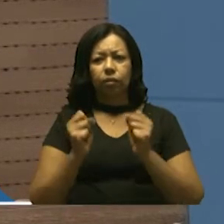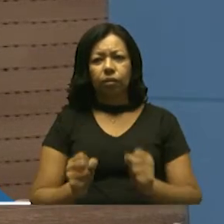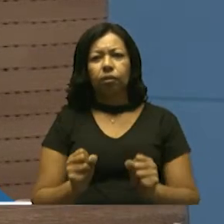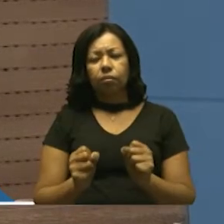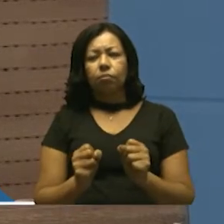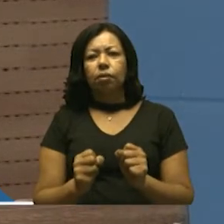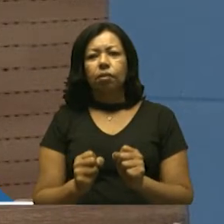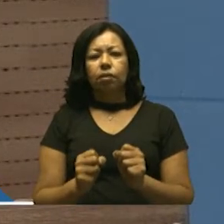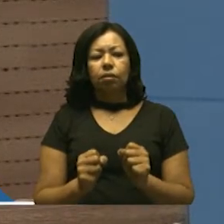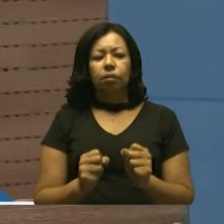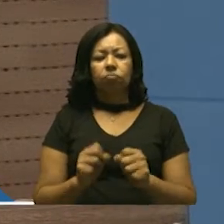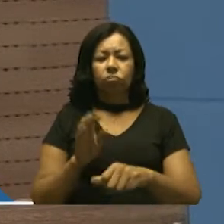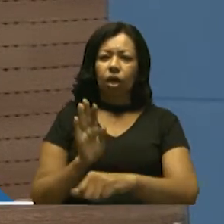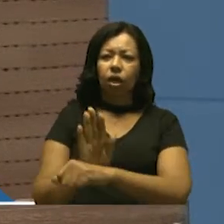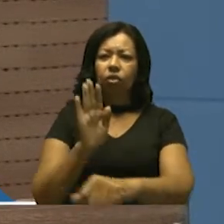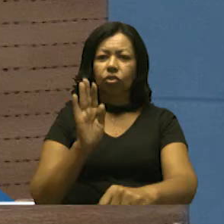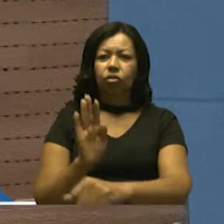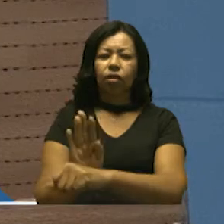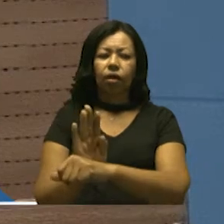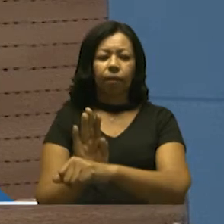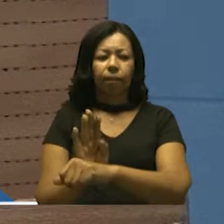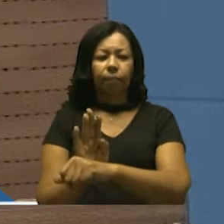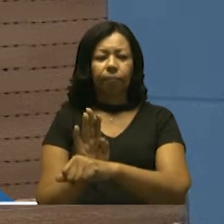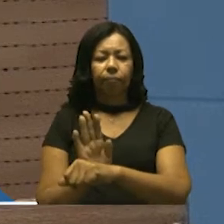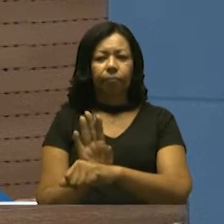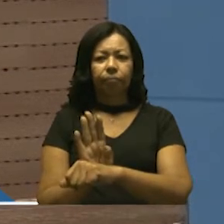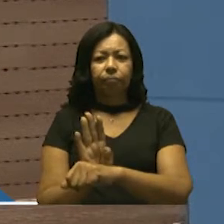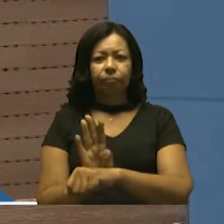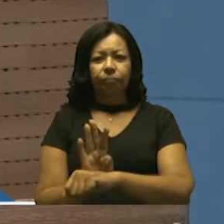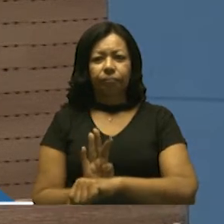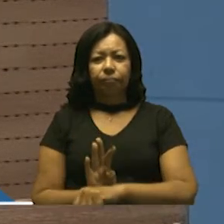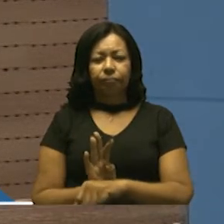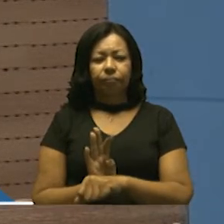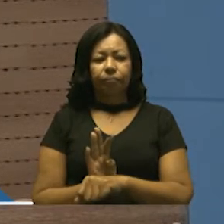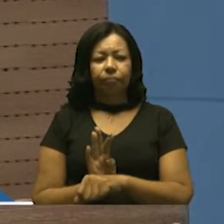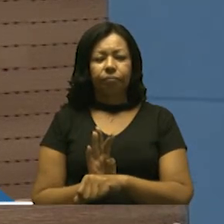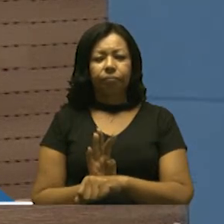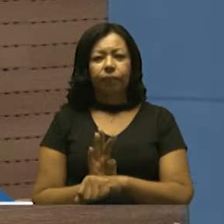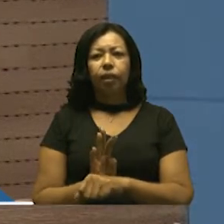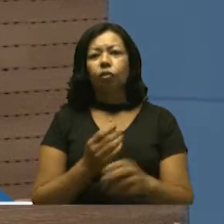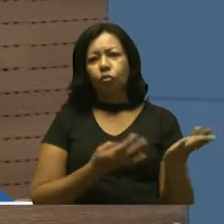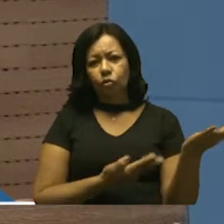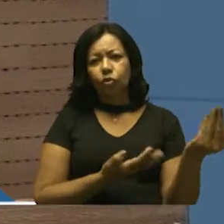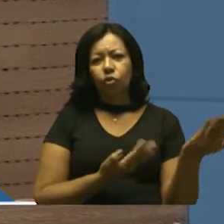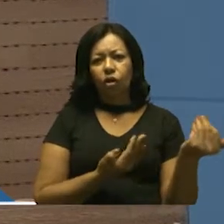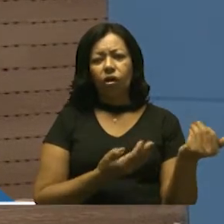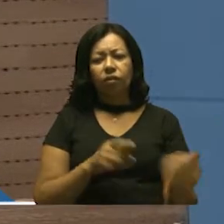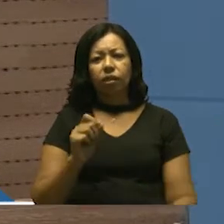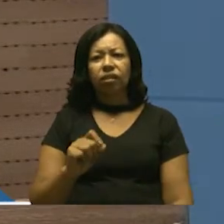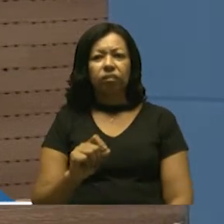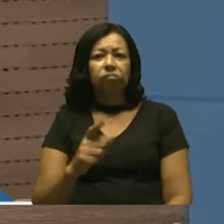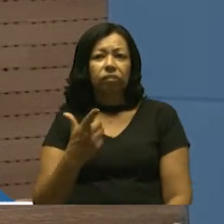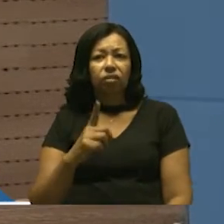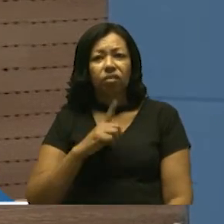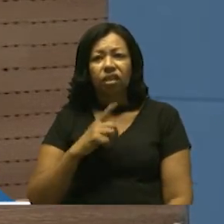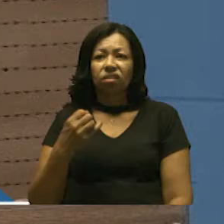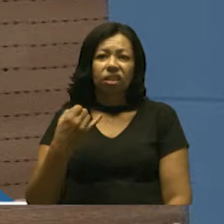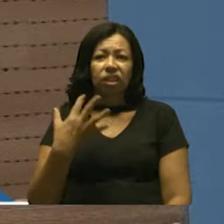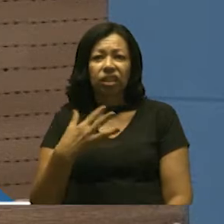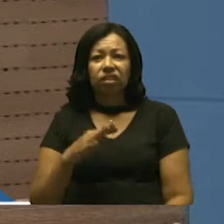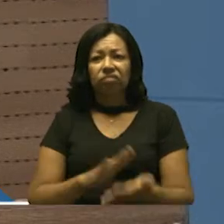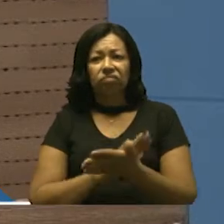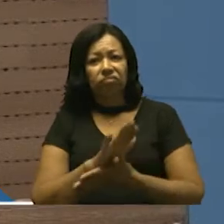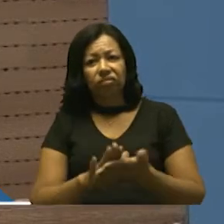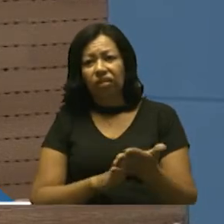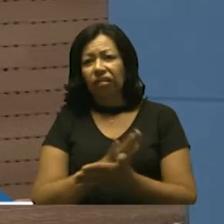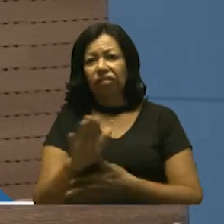ajudar a esta juventude, que muitas vezes não tem o que